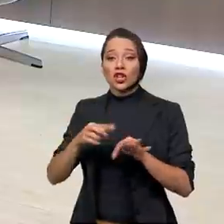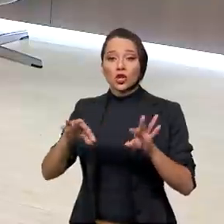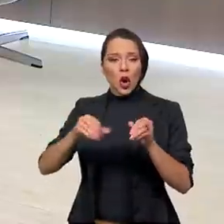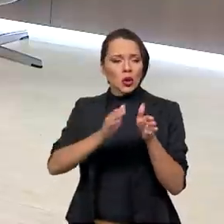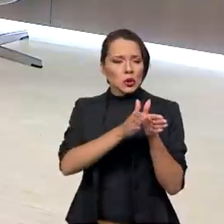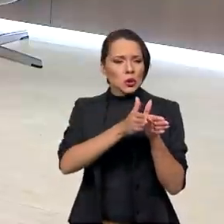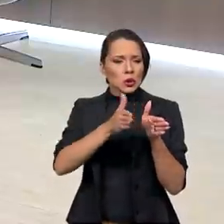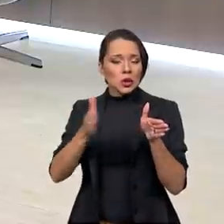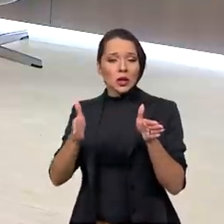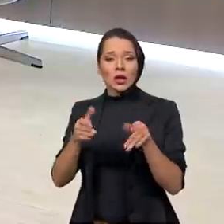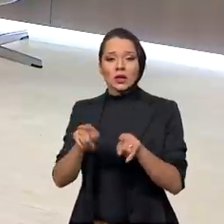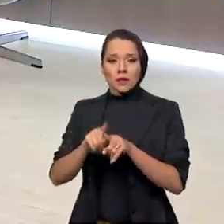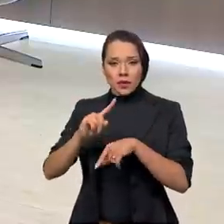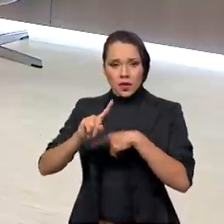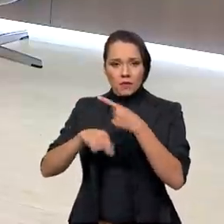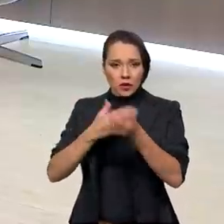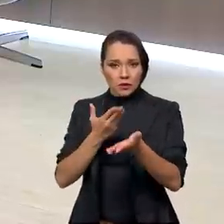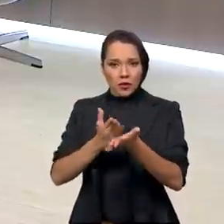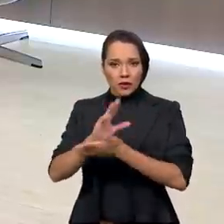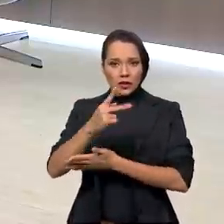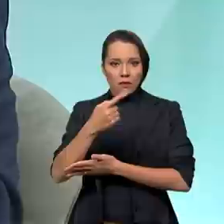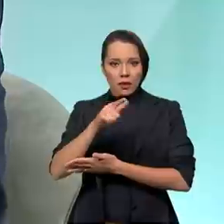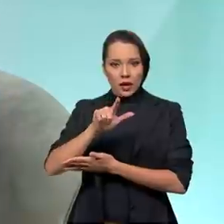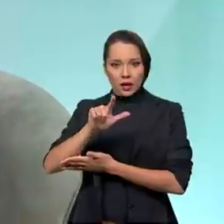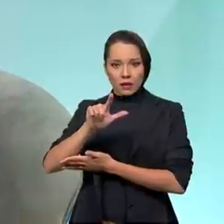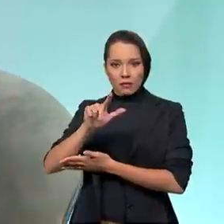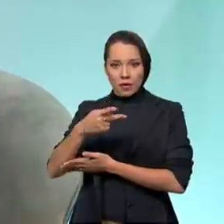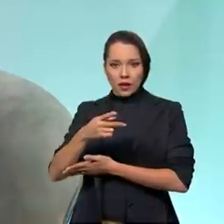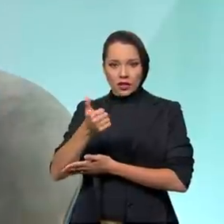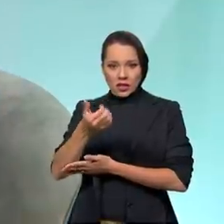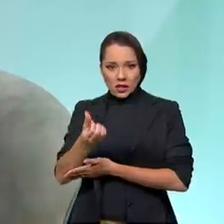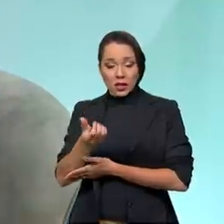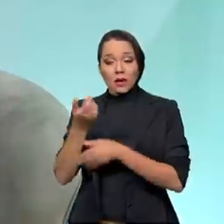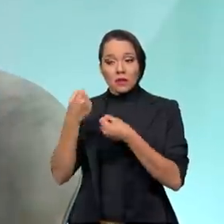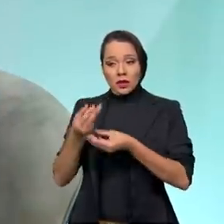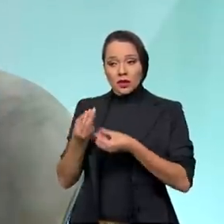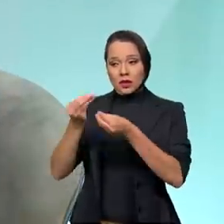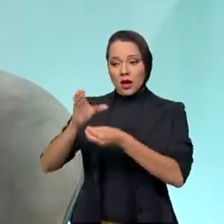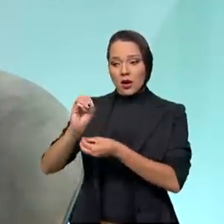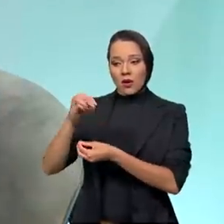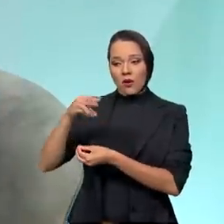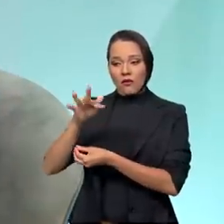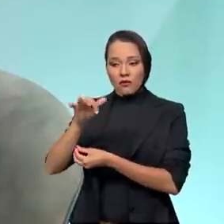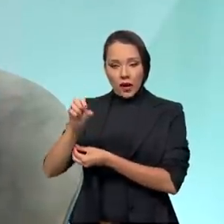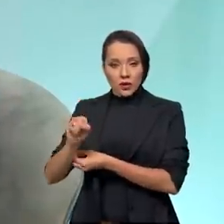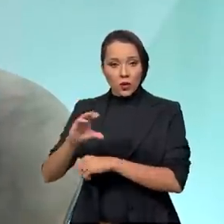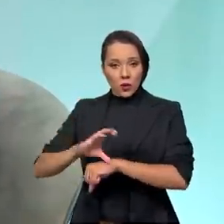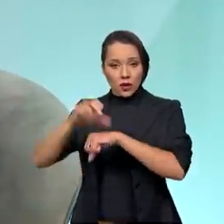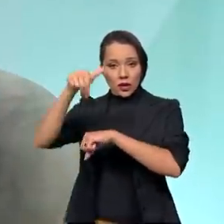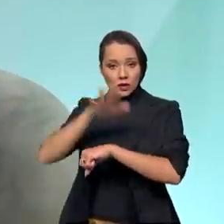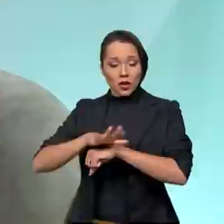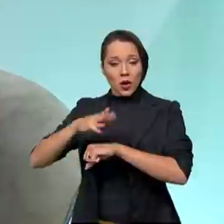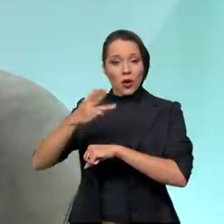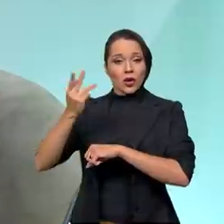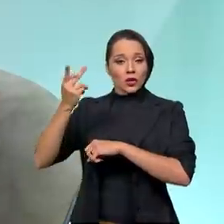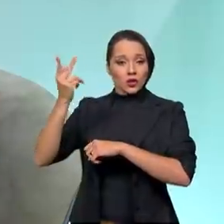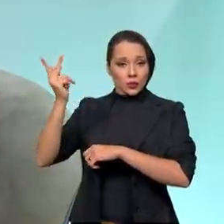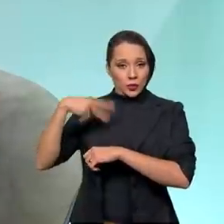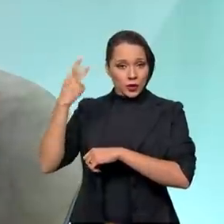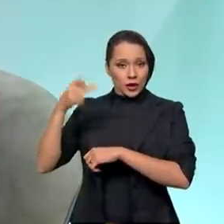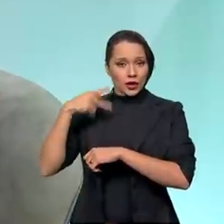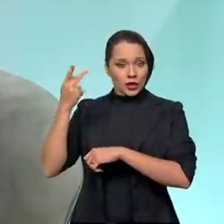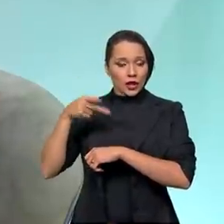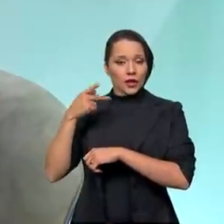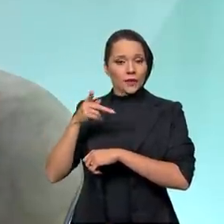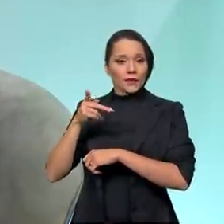tratativas, após a aprovação do PLP-16, tem que ser levada ao CONFAS, ao Conselho Nacional de Política Fazendária, para